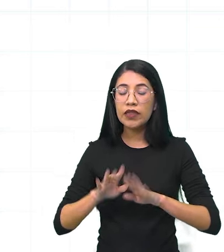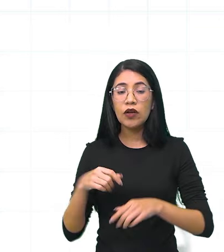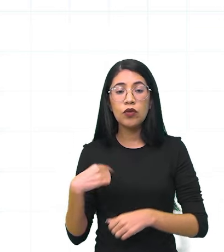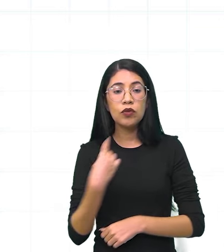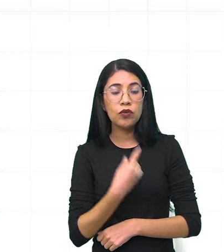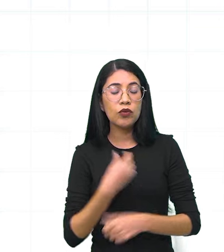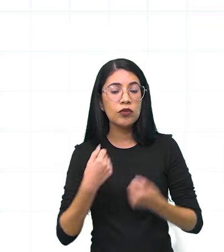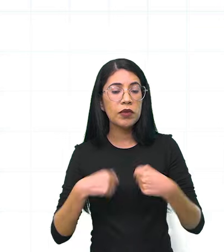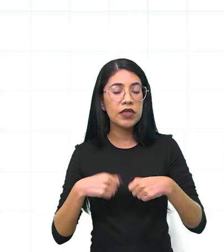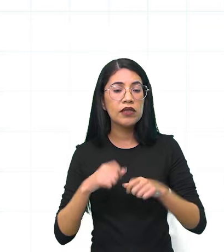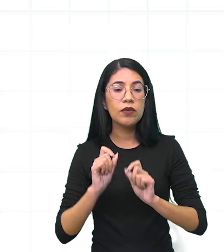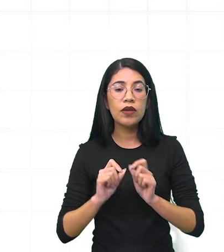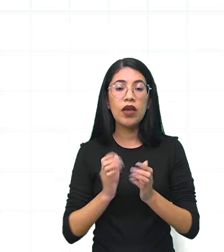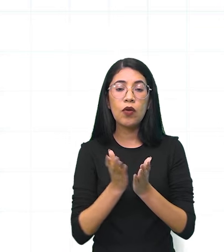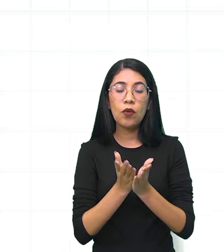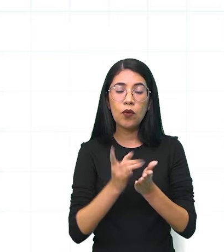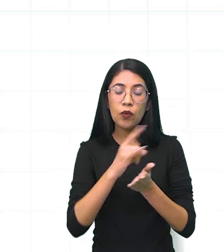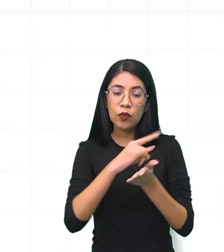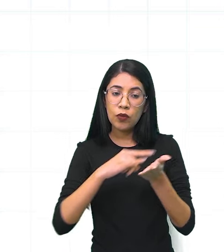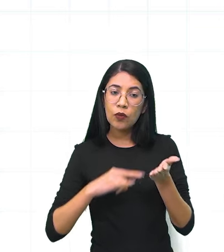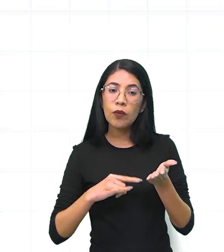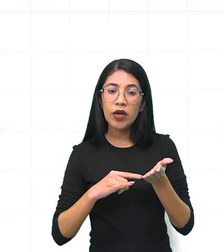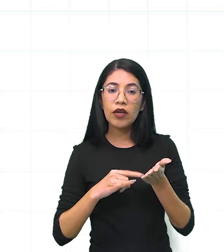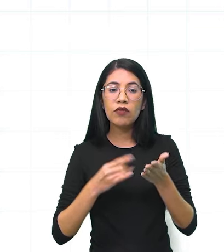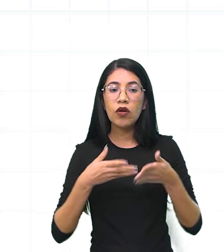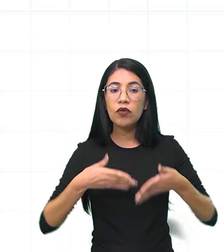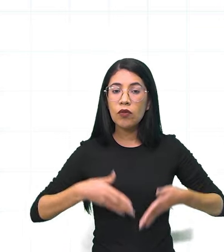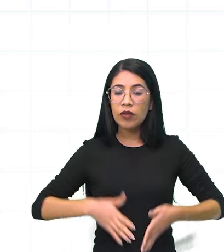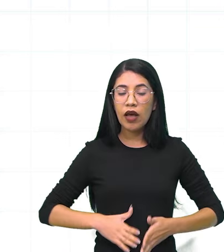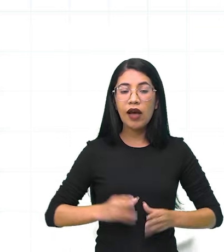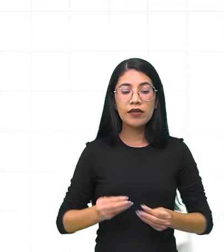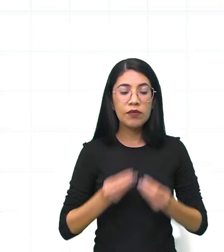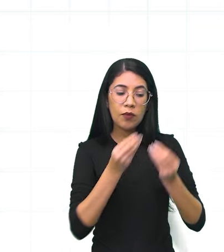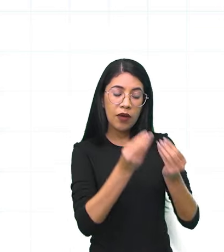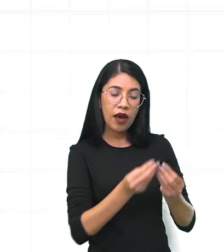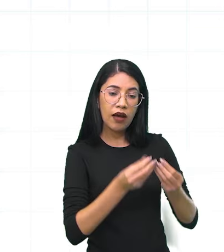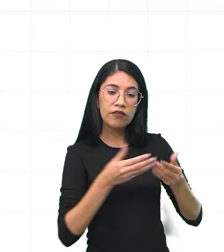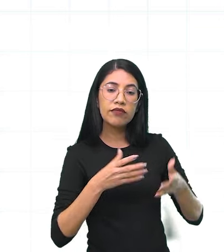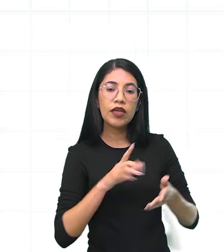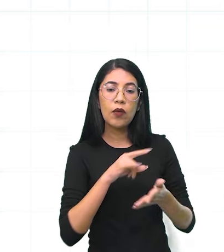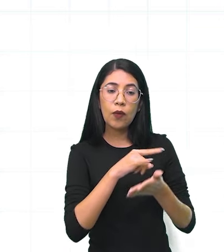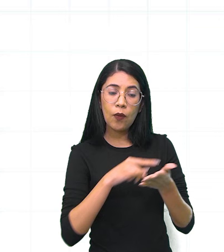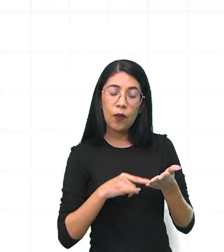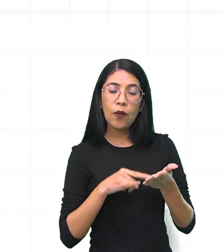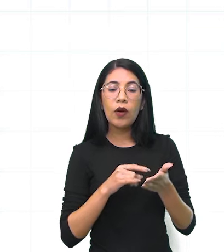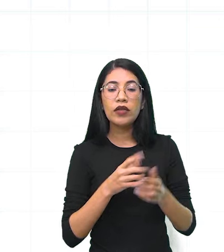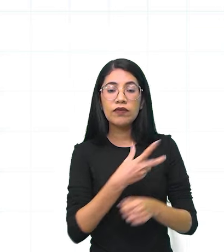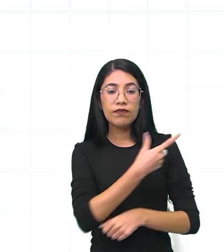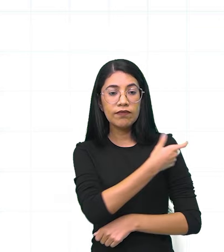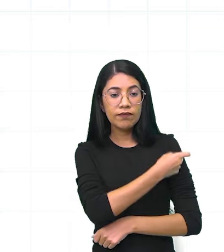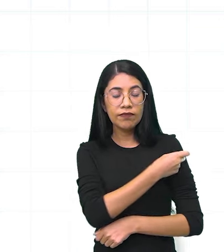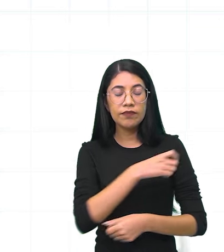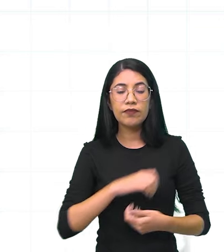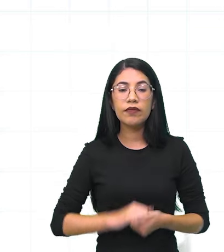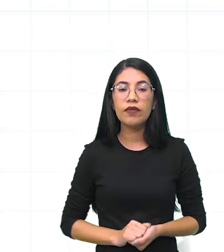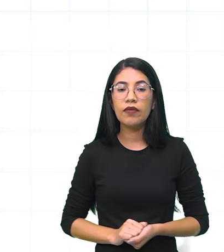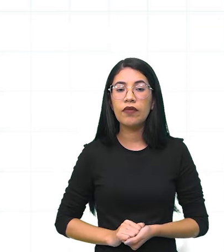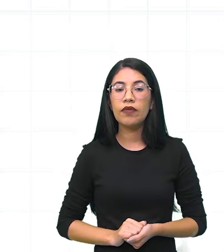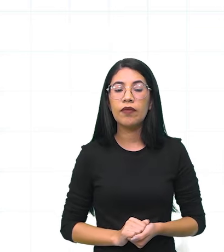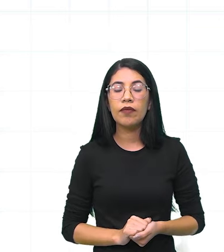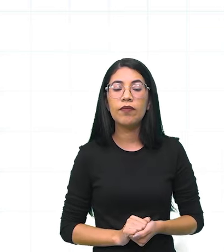de um documento que recebe quando nasceu, né? Que é o quê? A carteira de vacinação.